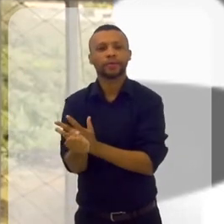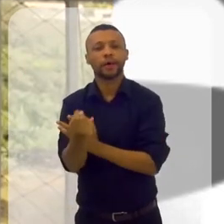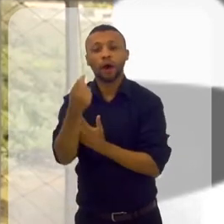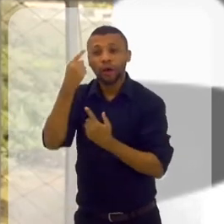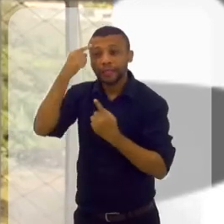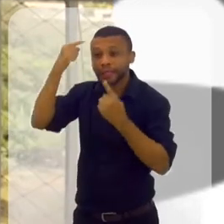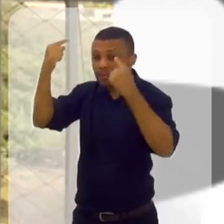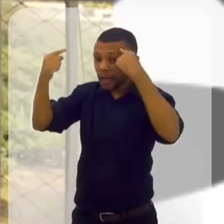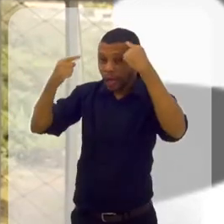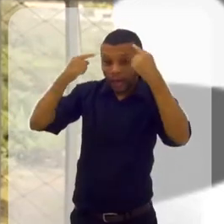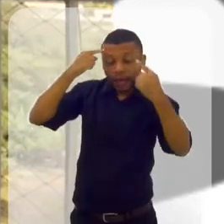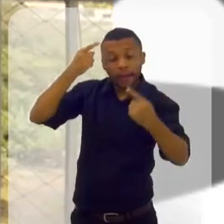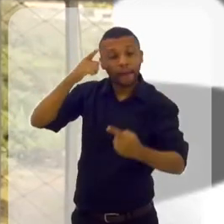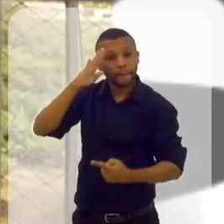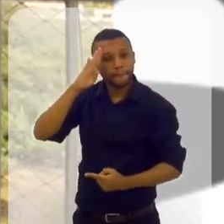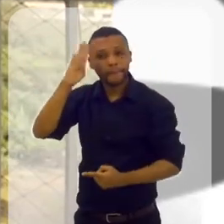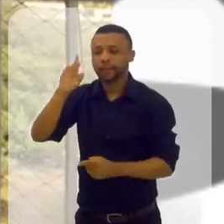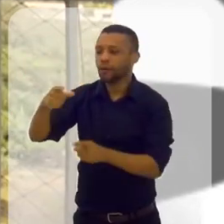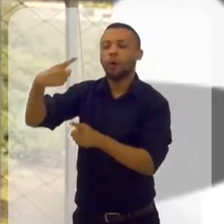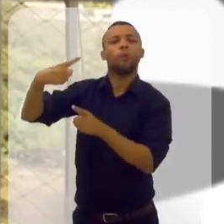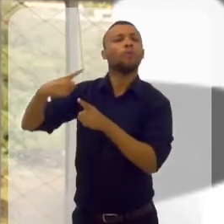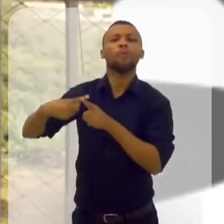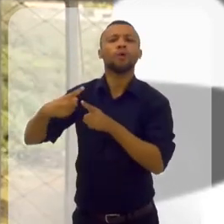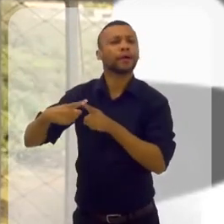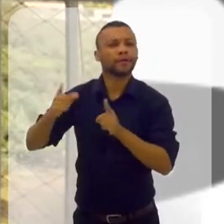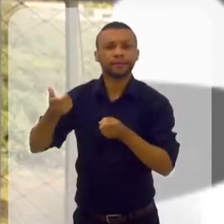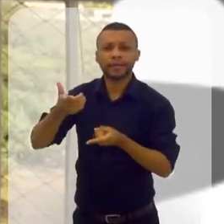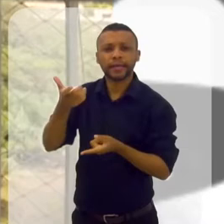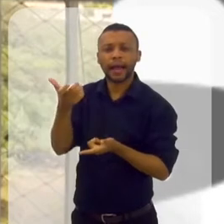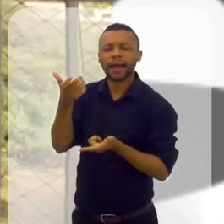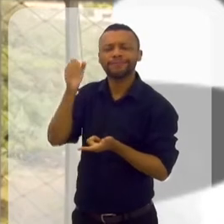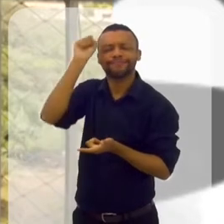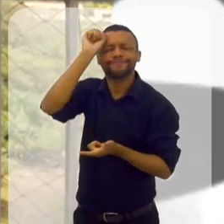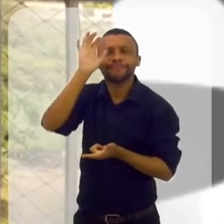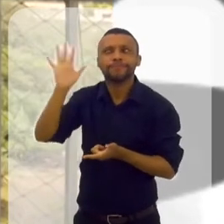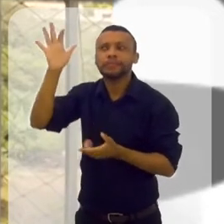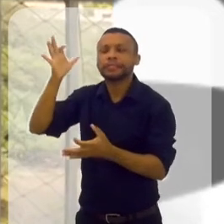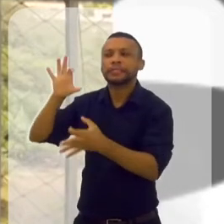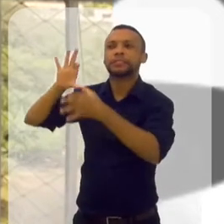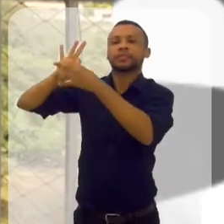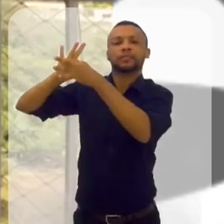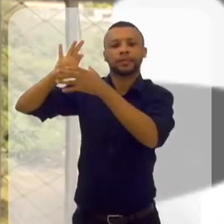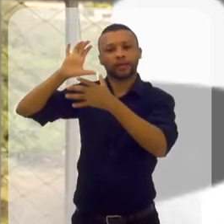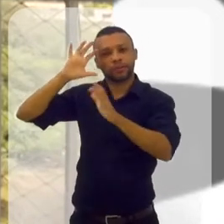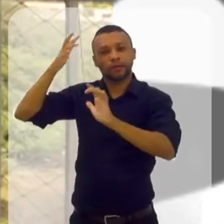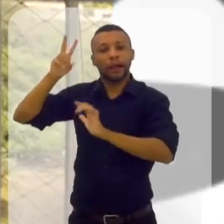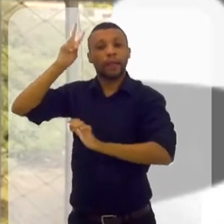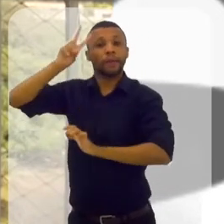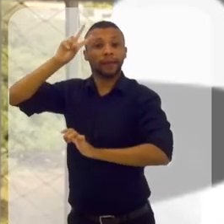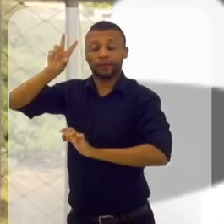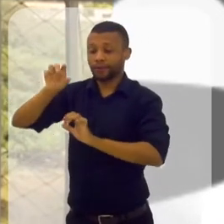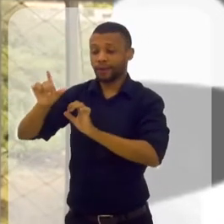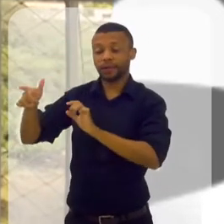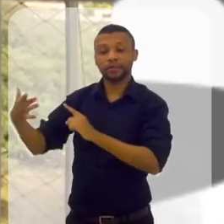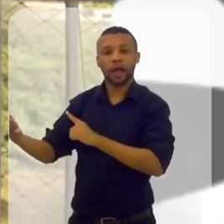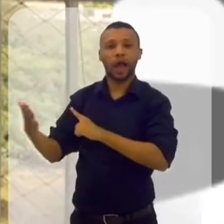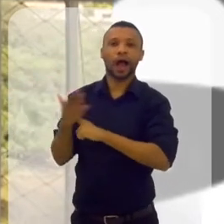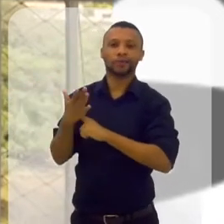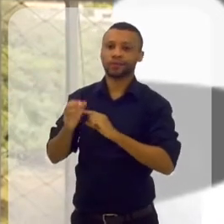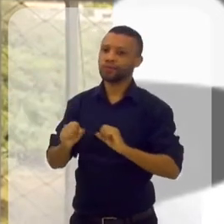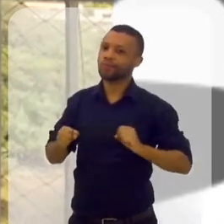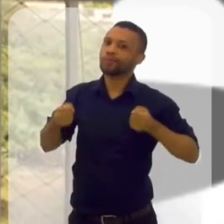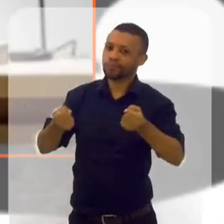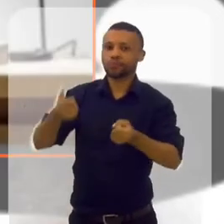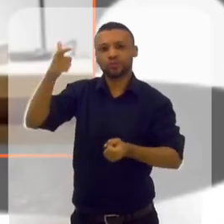ideias. E principalmente o porquê que você quer aquela situação. Isso vai carregando a sua força de vontade